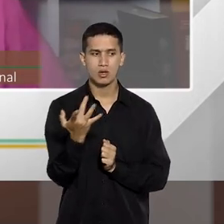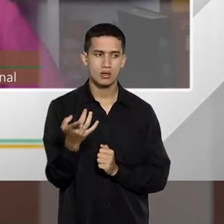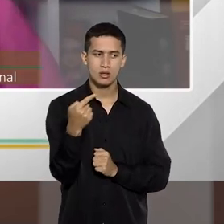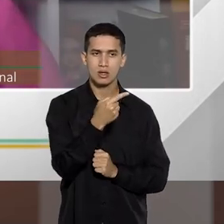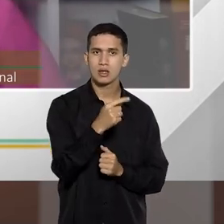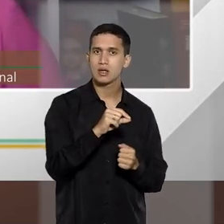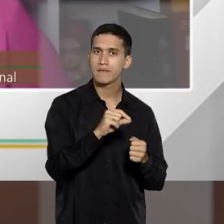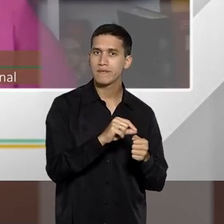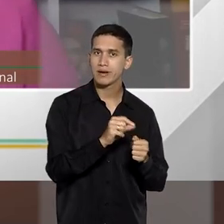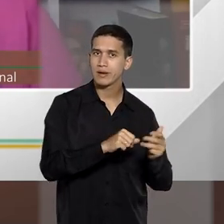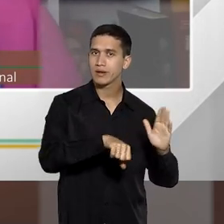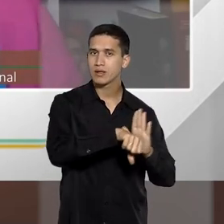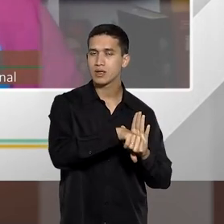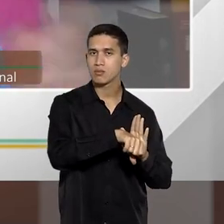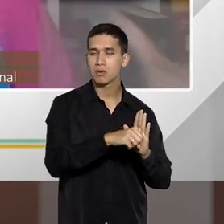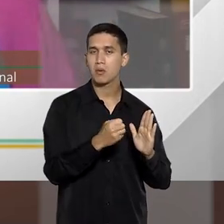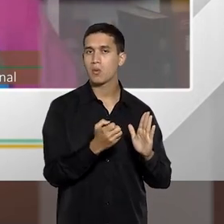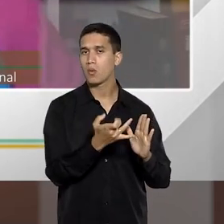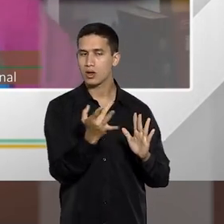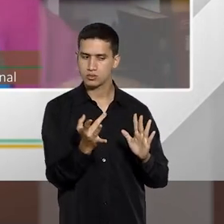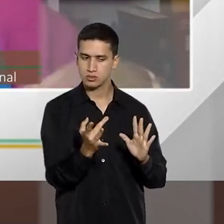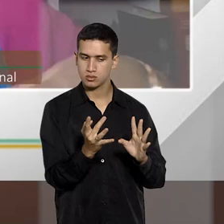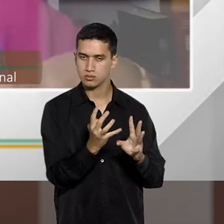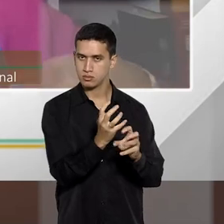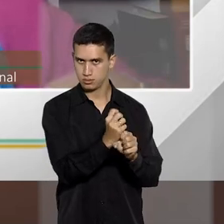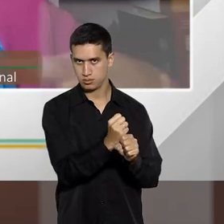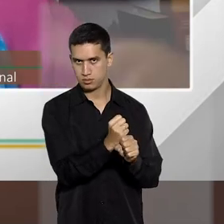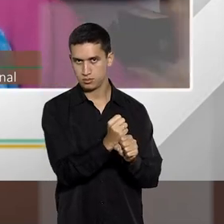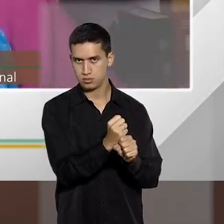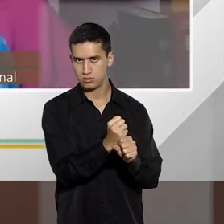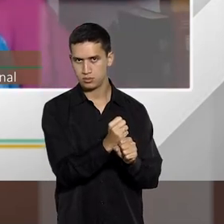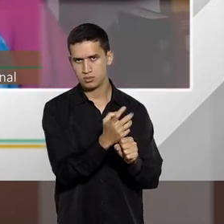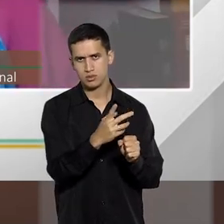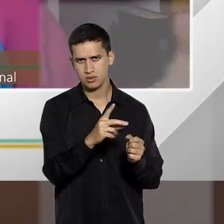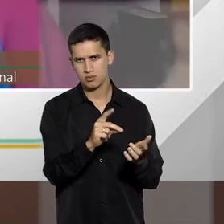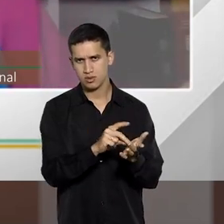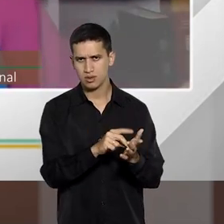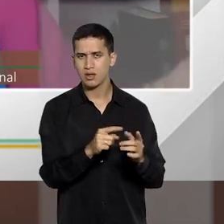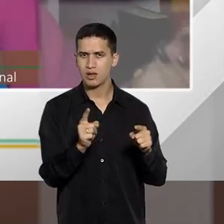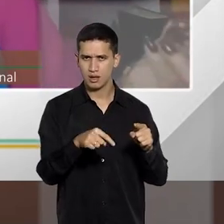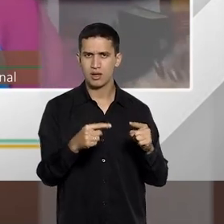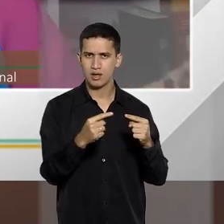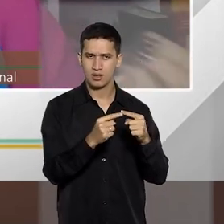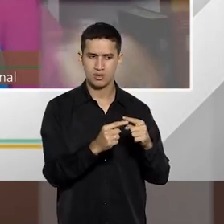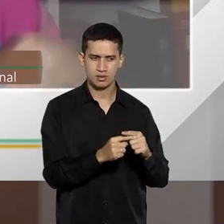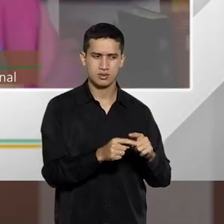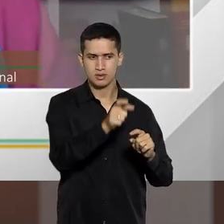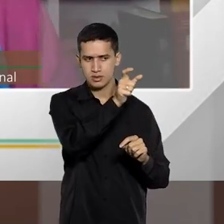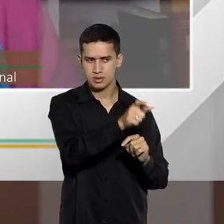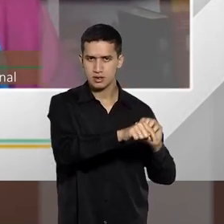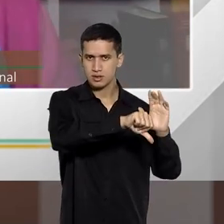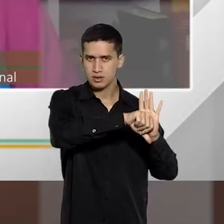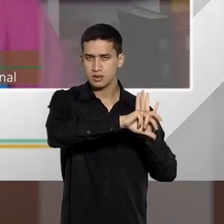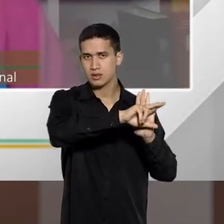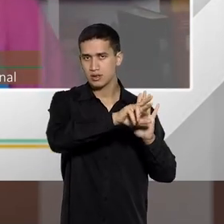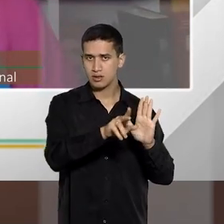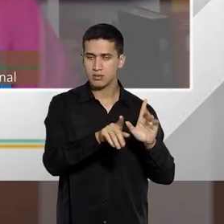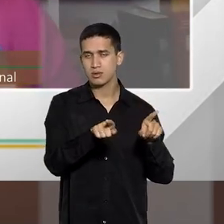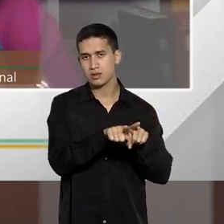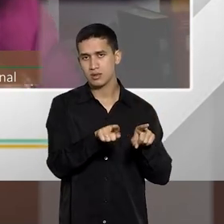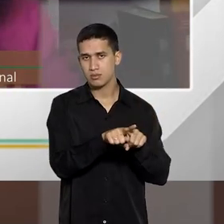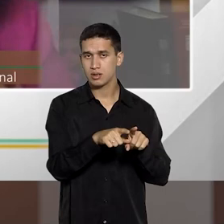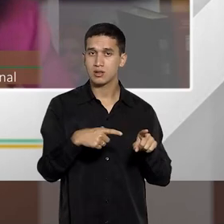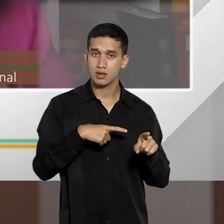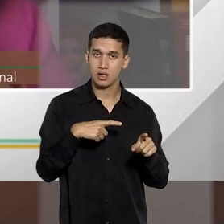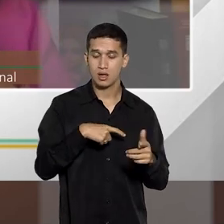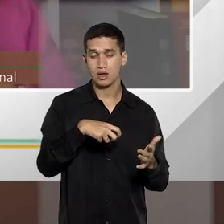praticou aquela conduta? Tecnicamente, na verdade, seria um concurso material, mas que tem uma ficção jurídica de crime único. Então, ele recebe uma